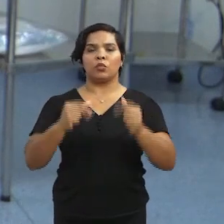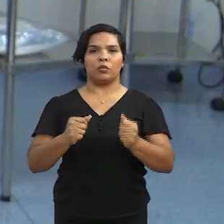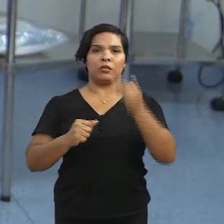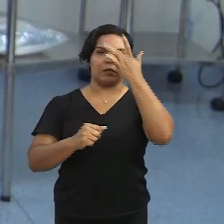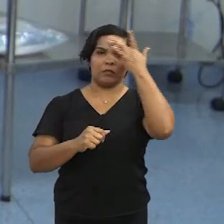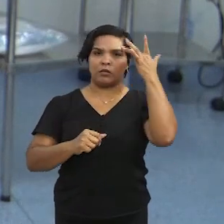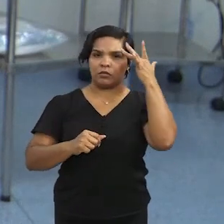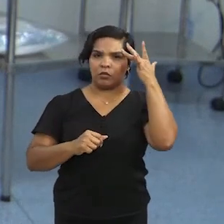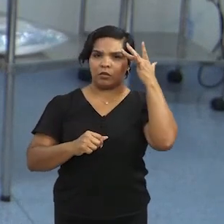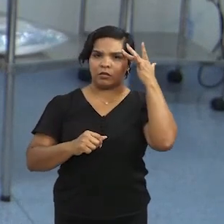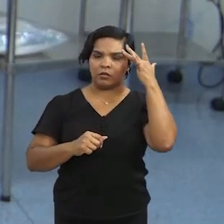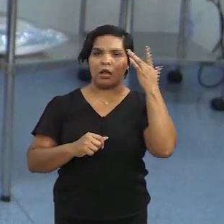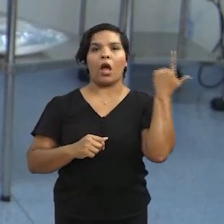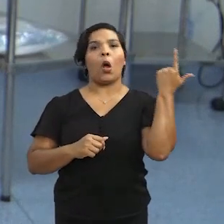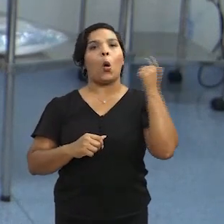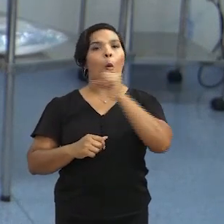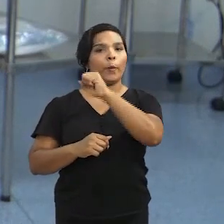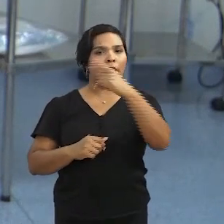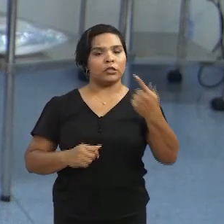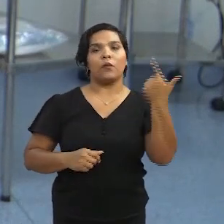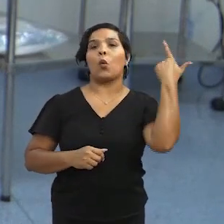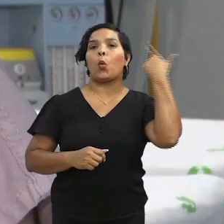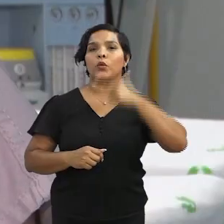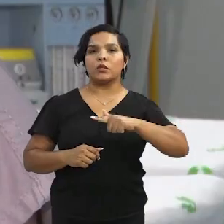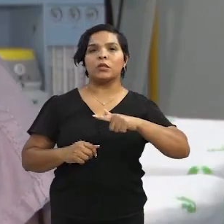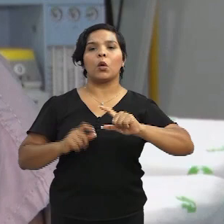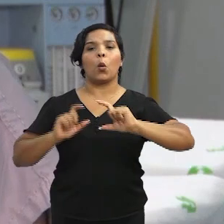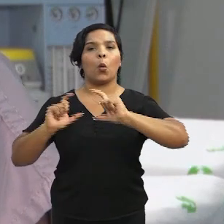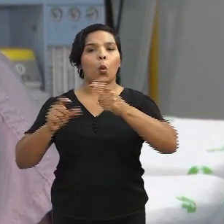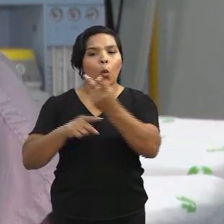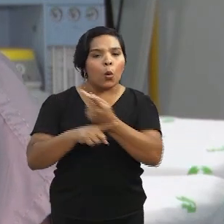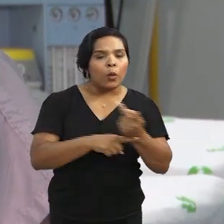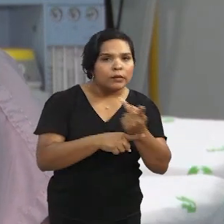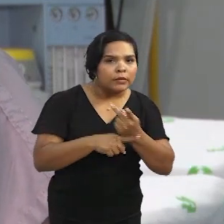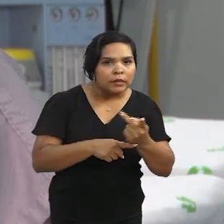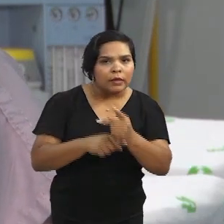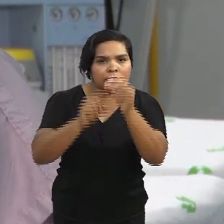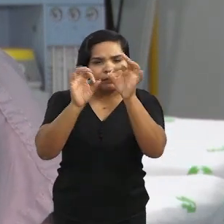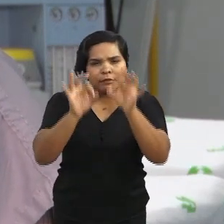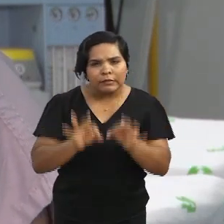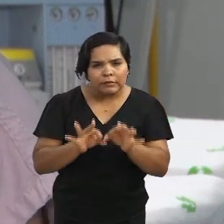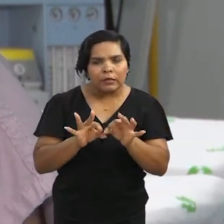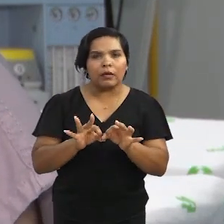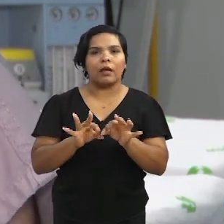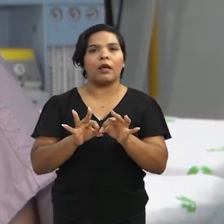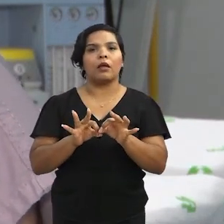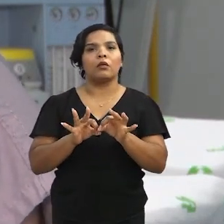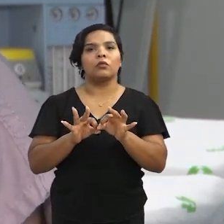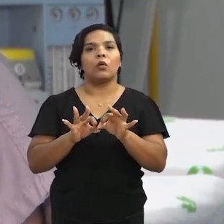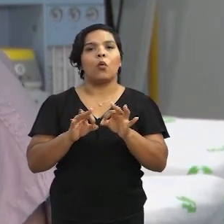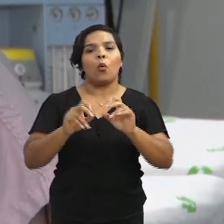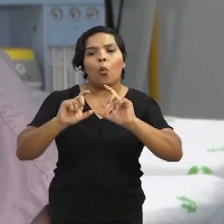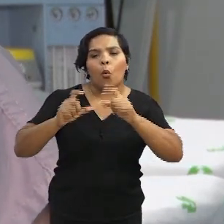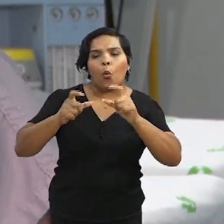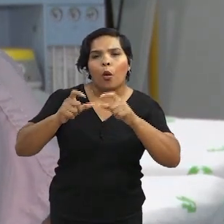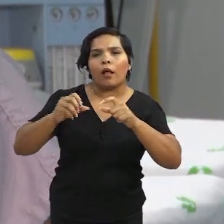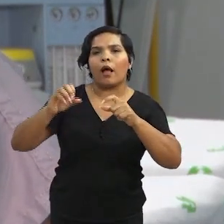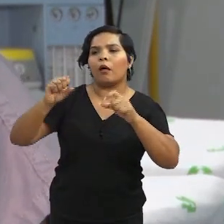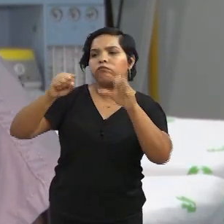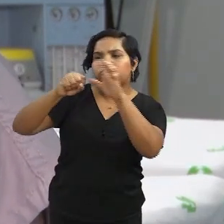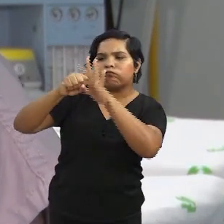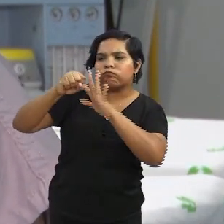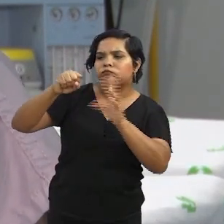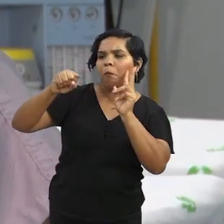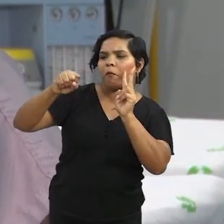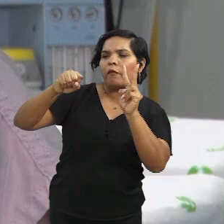casos que foram operados, o aplicativo conseguiu localizar com uma acurácia milimétrica a região do tumor,